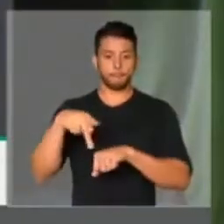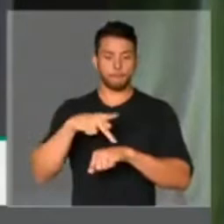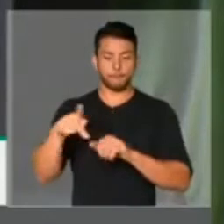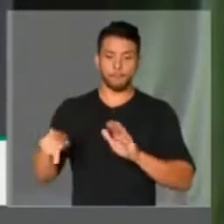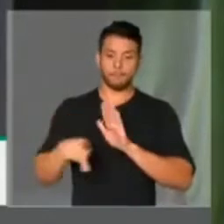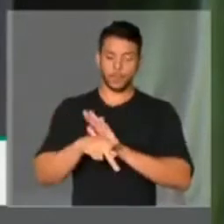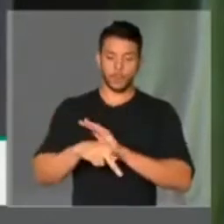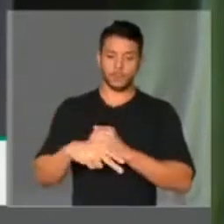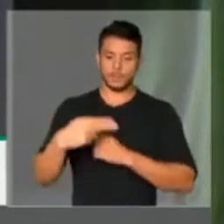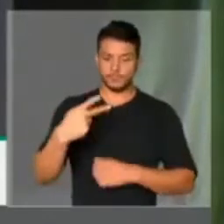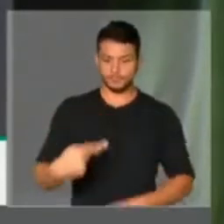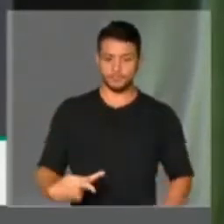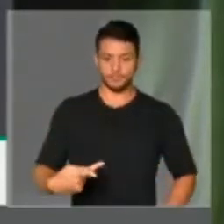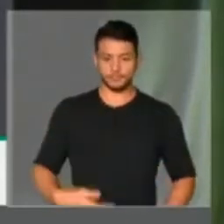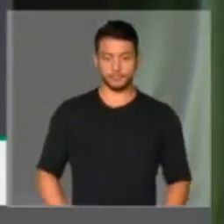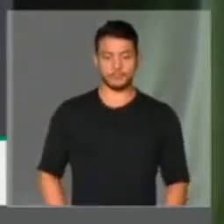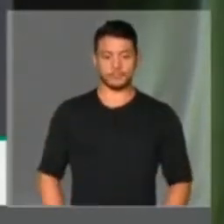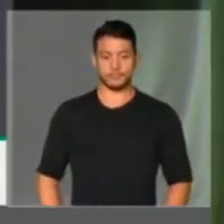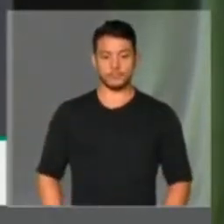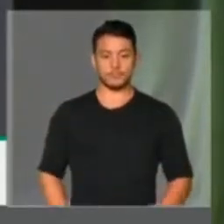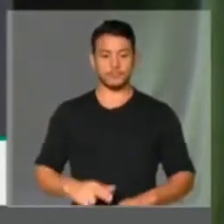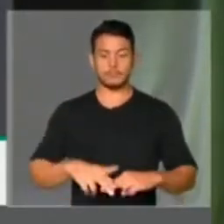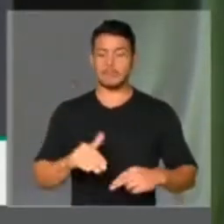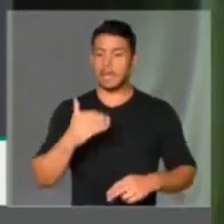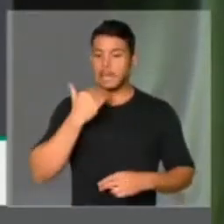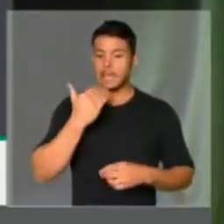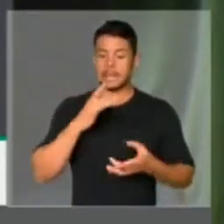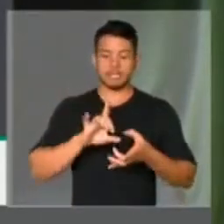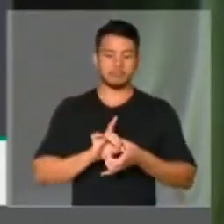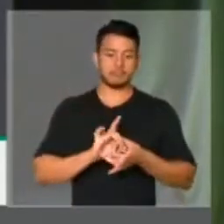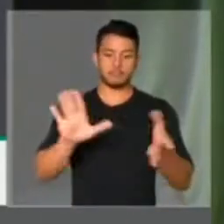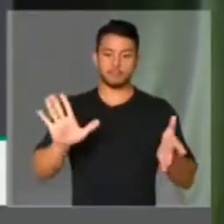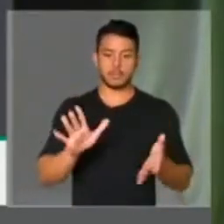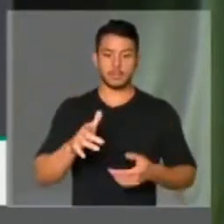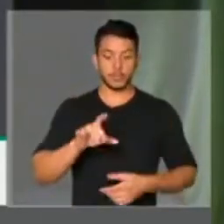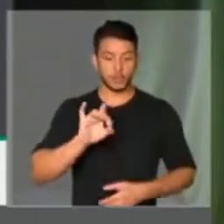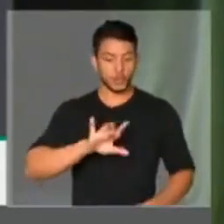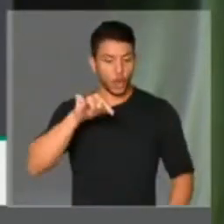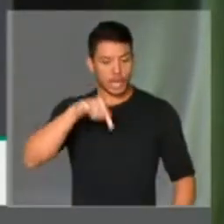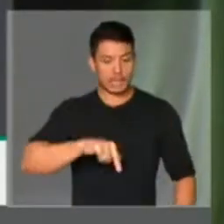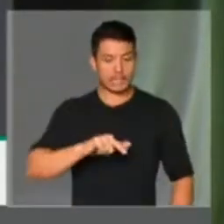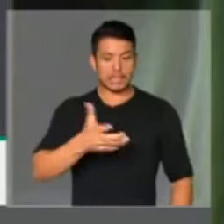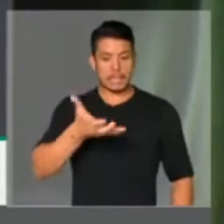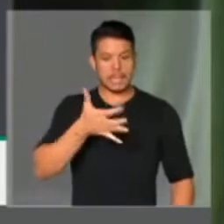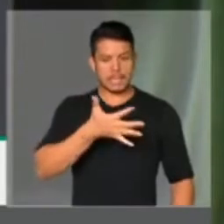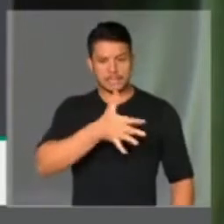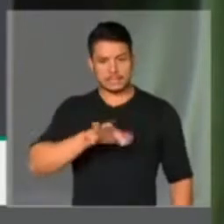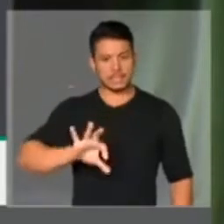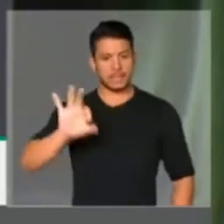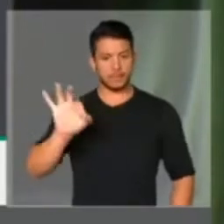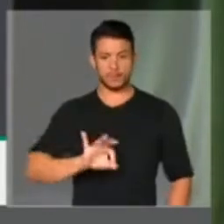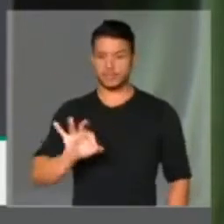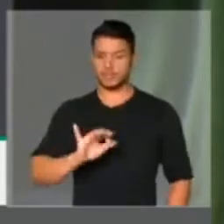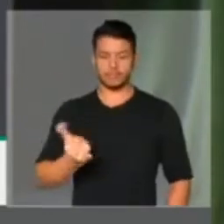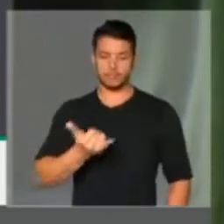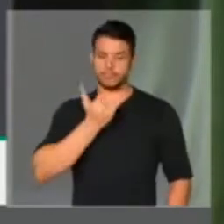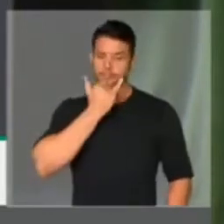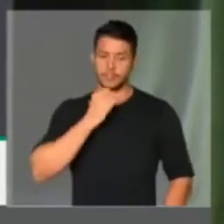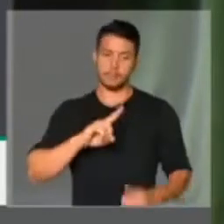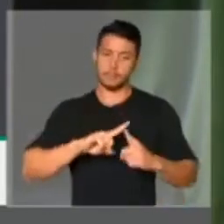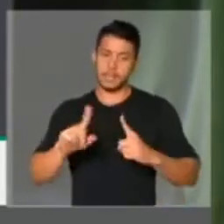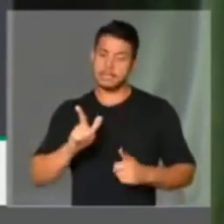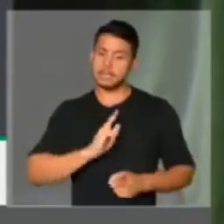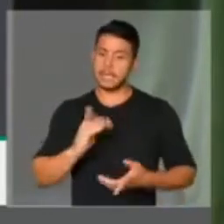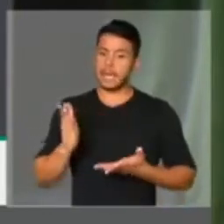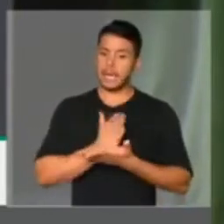civilizado aí, ninguém entrega o setor aéreo, só aqui que se quer entregar 100%. Isso aí é uma vergonha, mas